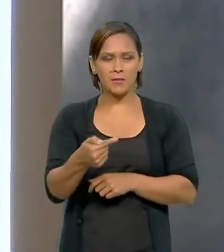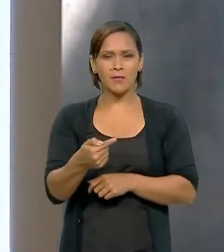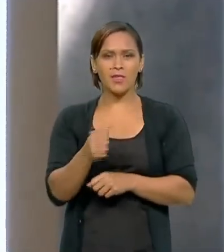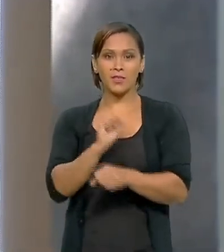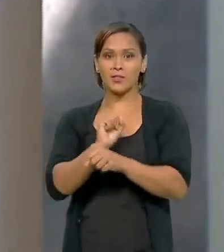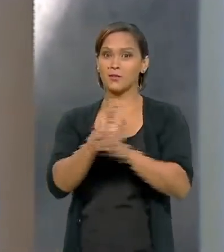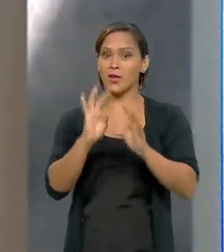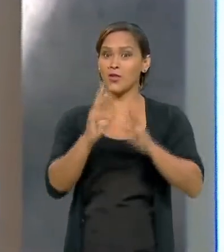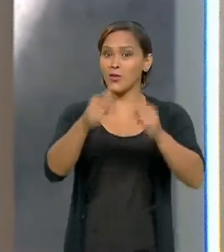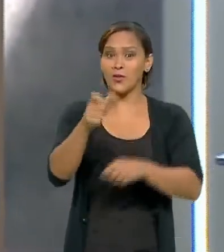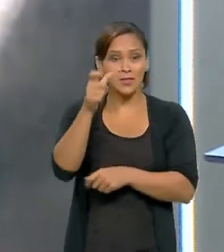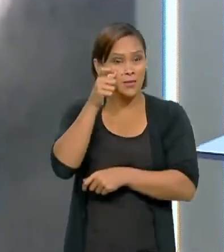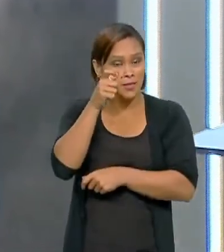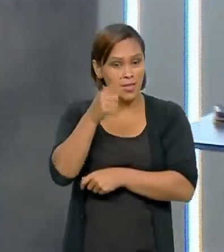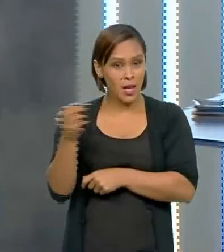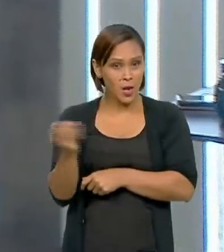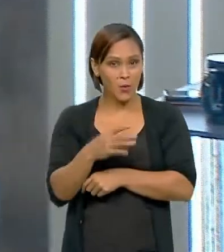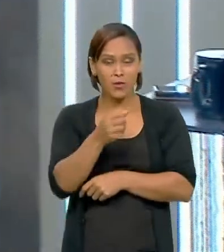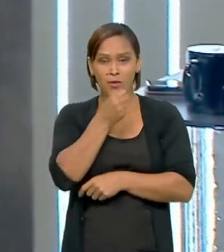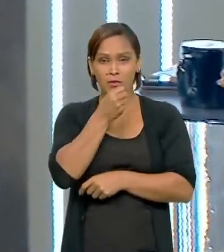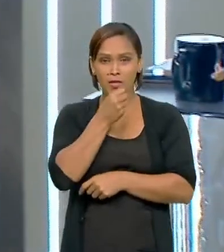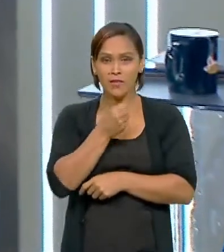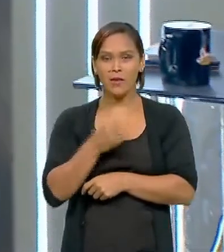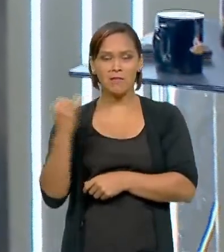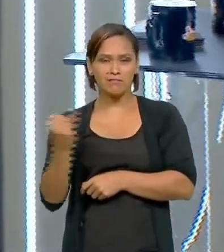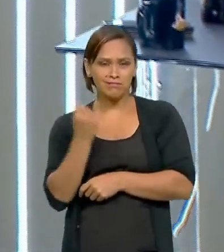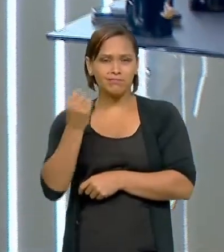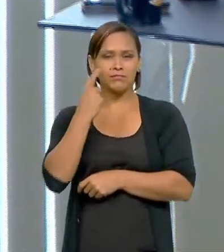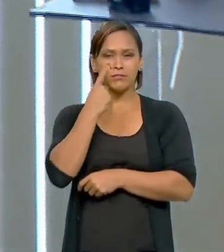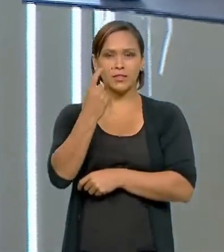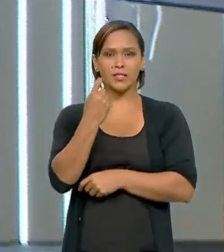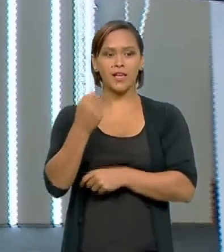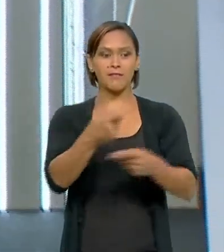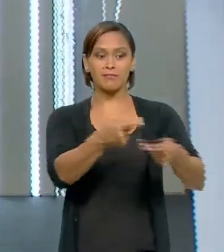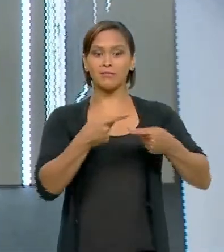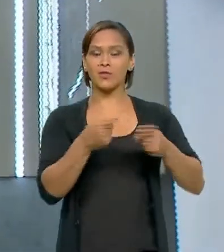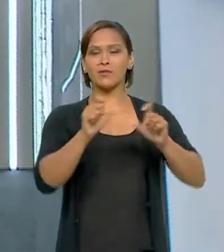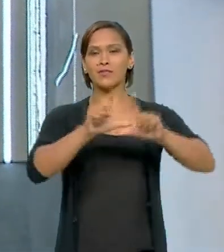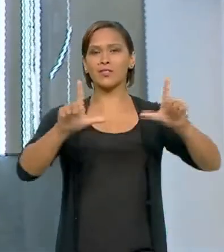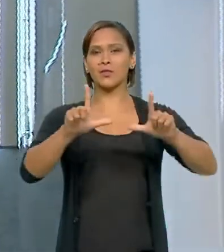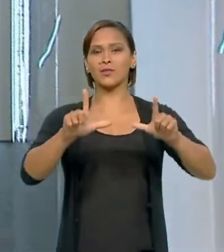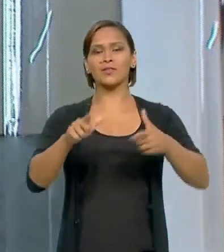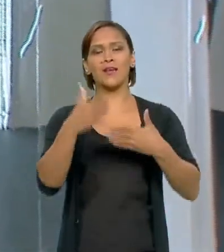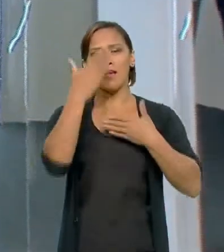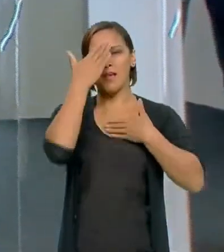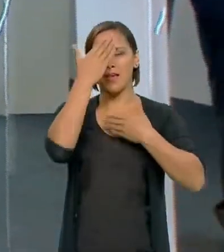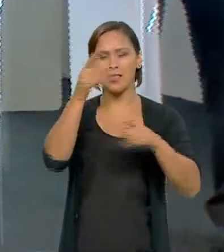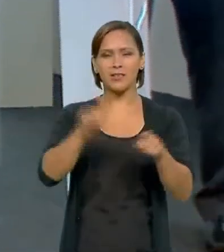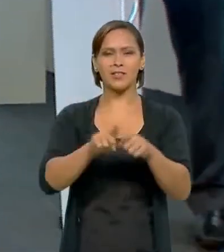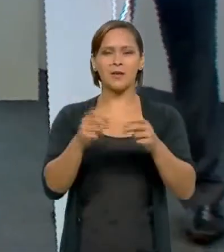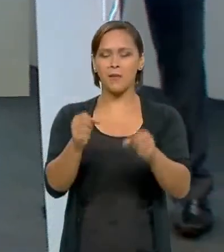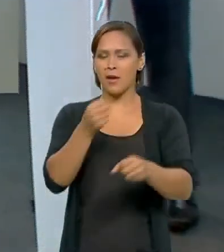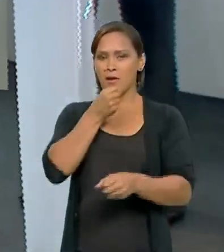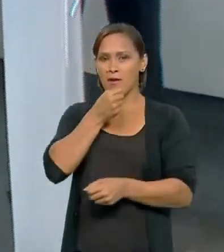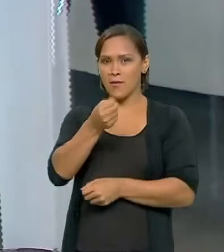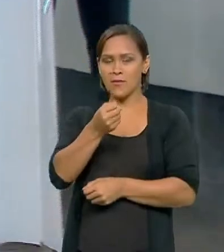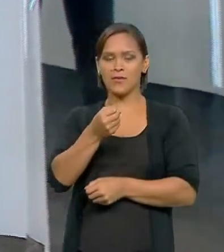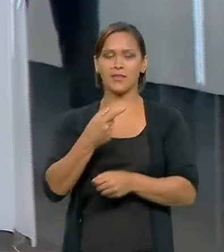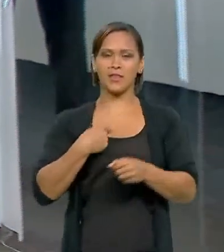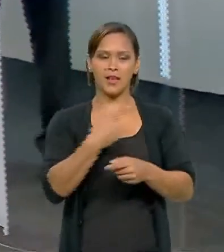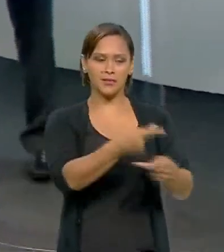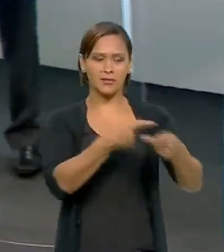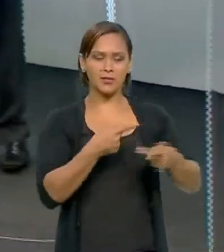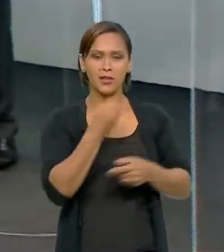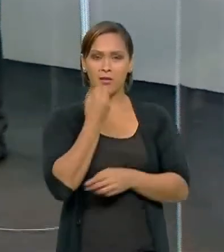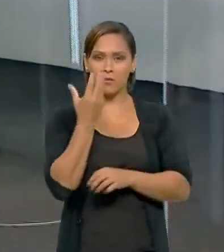presença de todos vocês teremos mais uma entrevista muito interessante para trazer a todos agradeço a presença dos nossos convidados do general Augusto Helena e